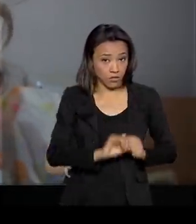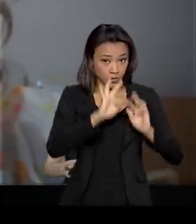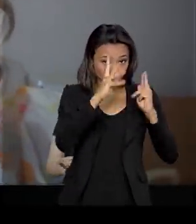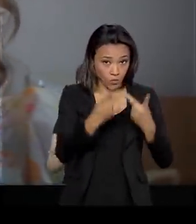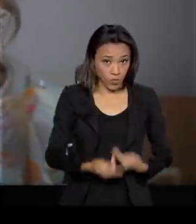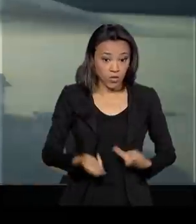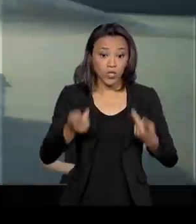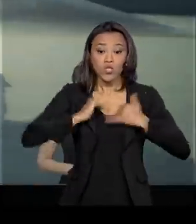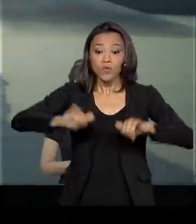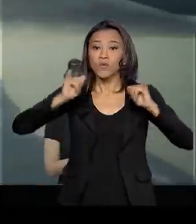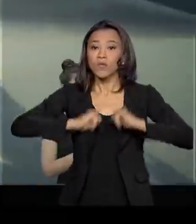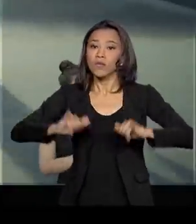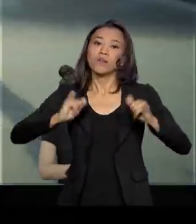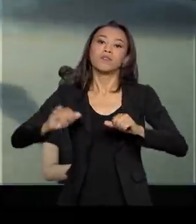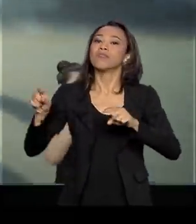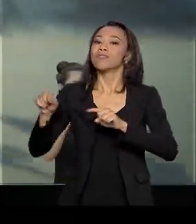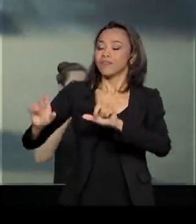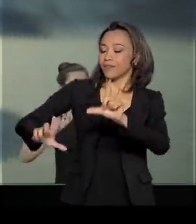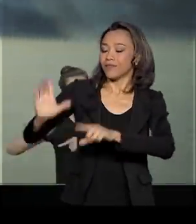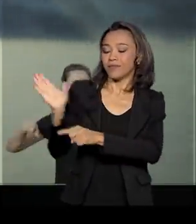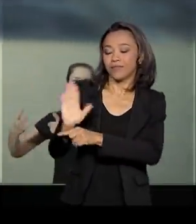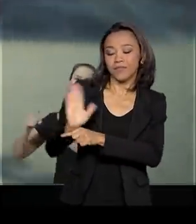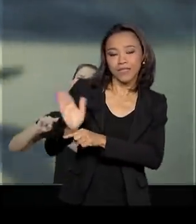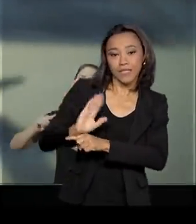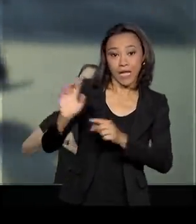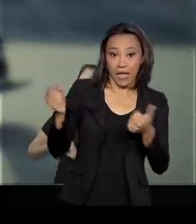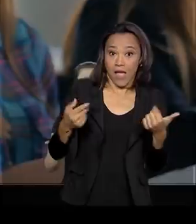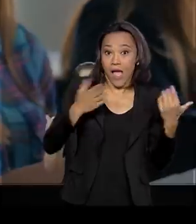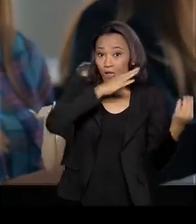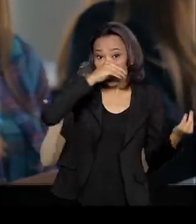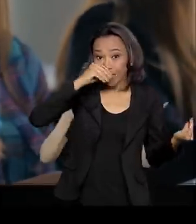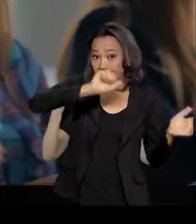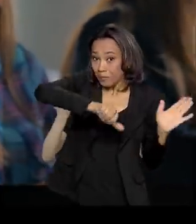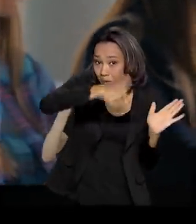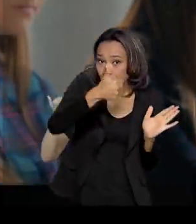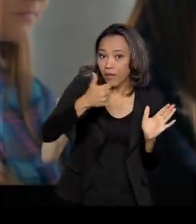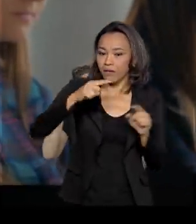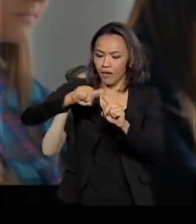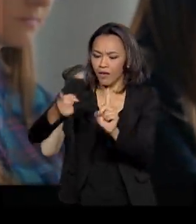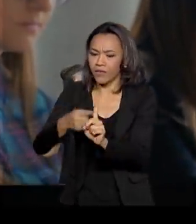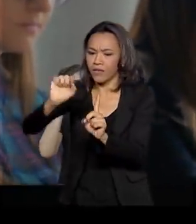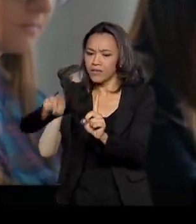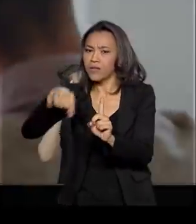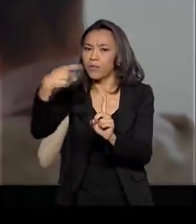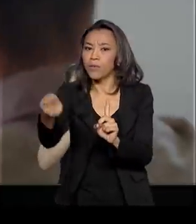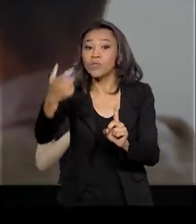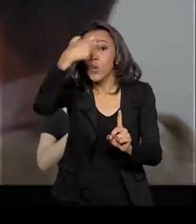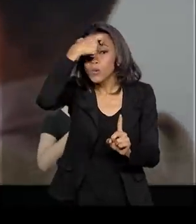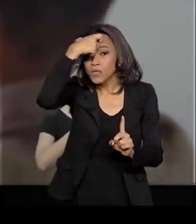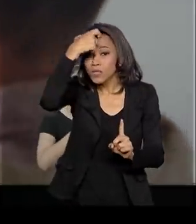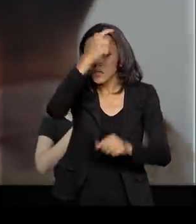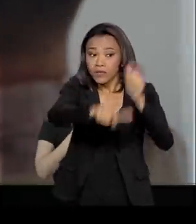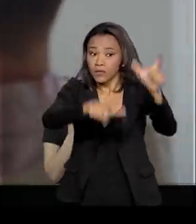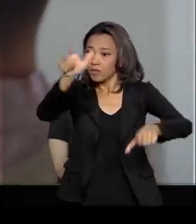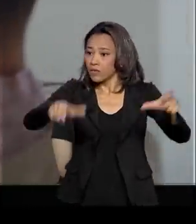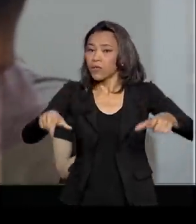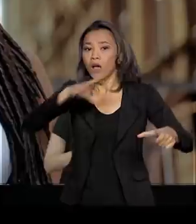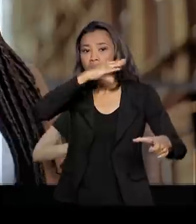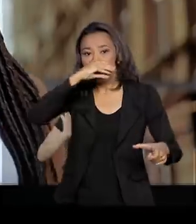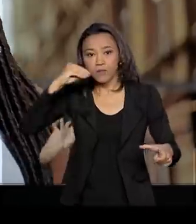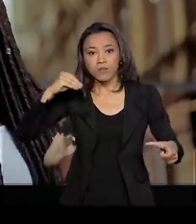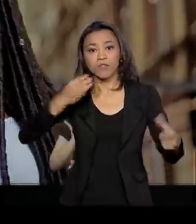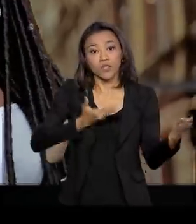campanha. Com o tema Adolescência Primeiro, Gravidez Depois, a ideia é conscientizar adolescentes e jovens sobre riscos e